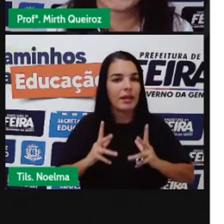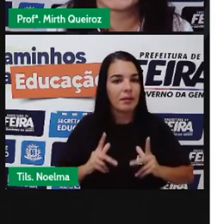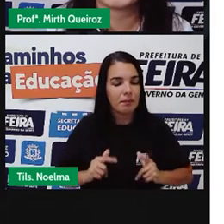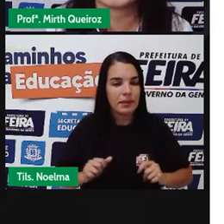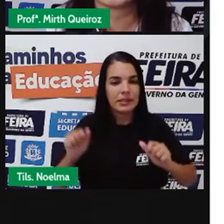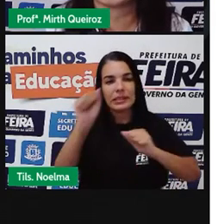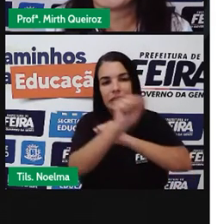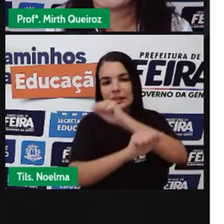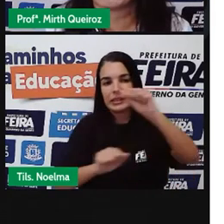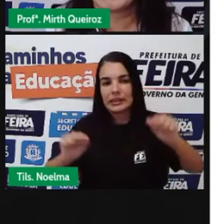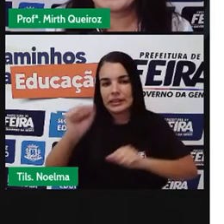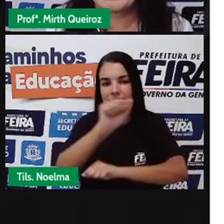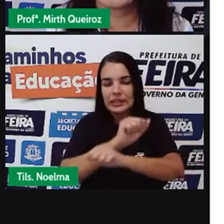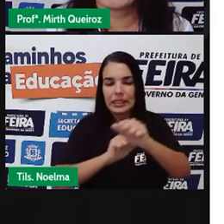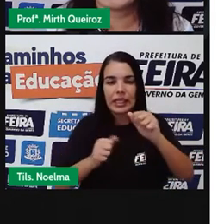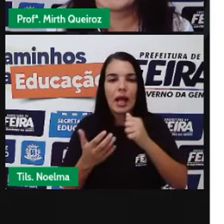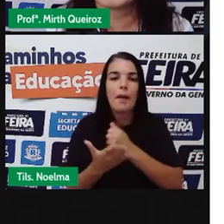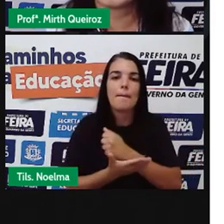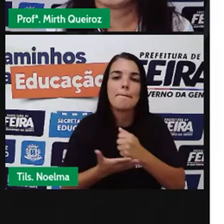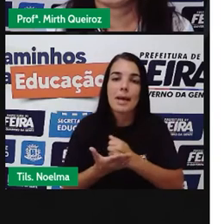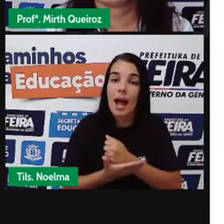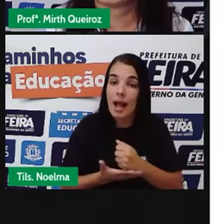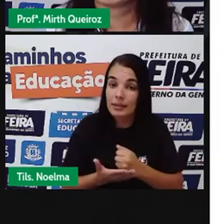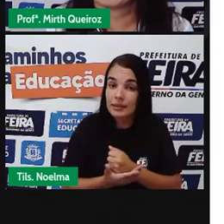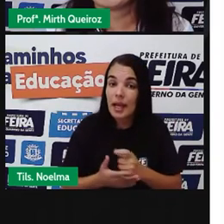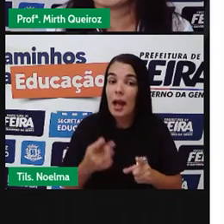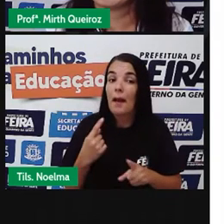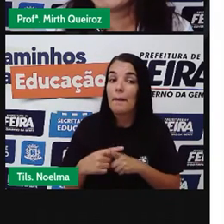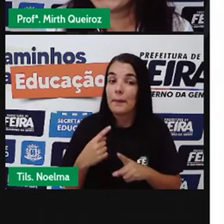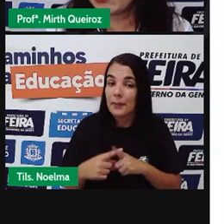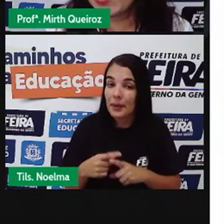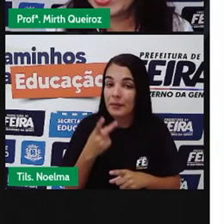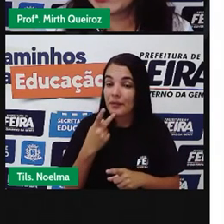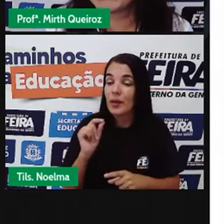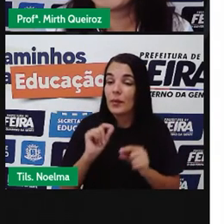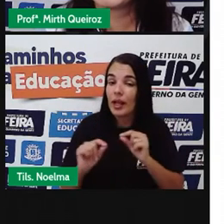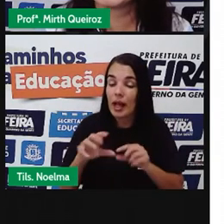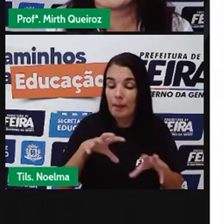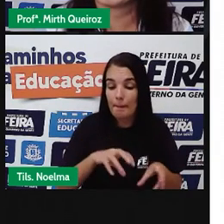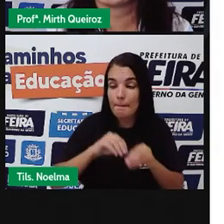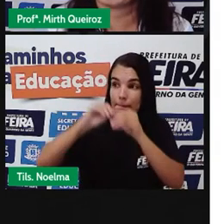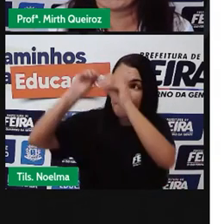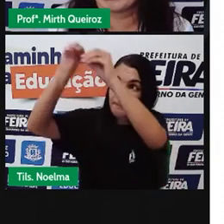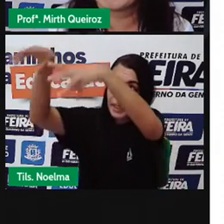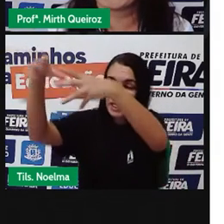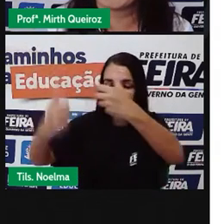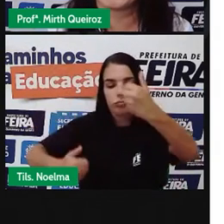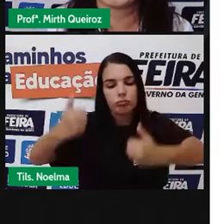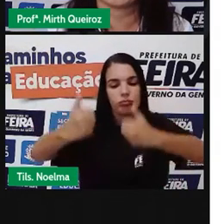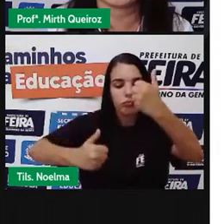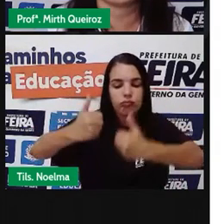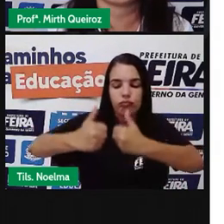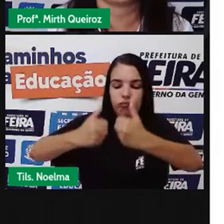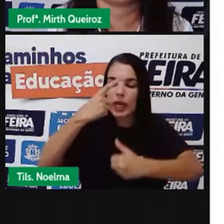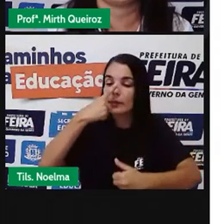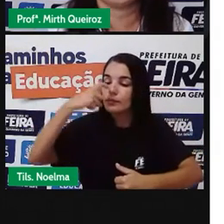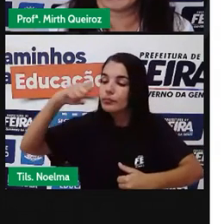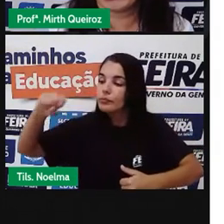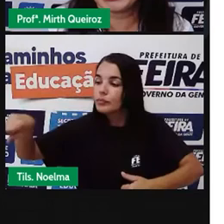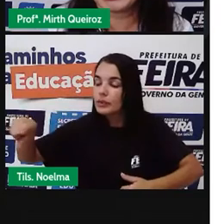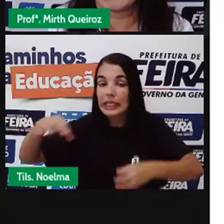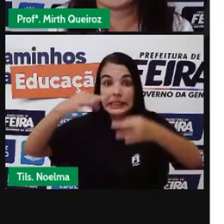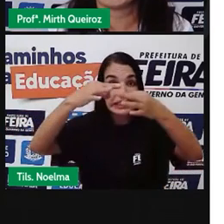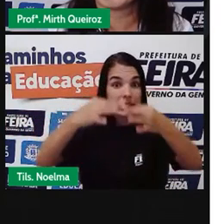básico. Desenrepeito à coleta e tratamento do lixo urbano. Um descarte incorreto do lixo provoca